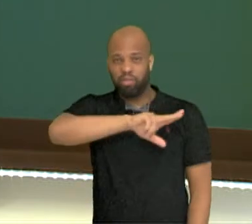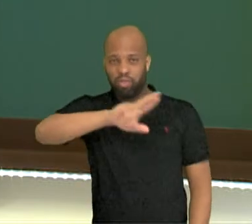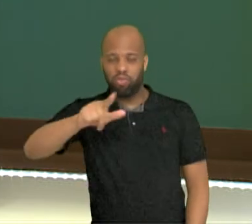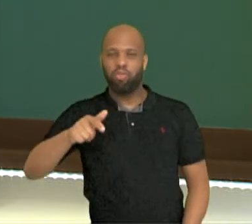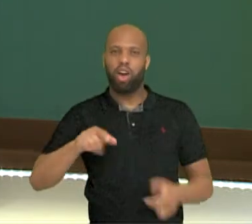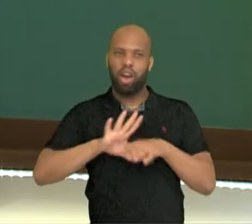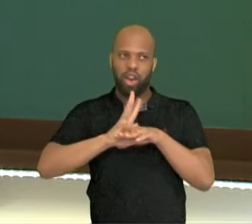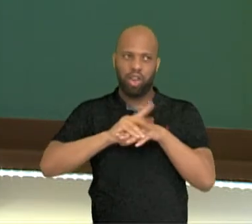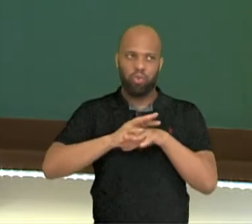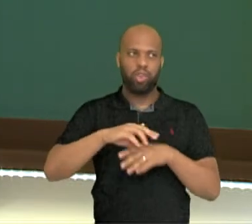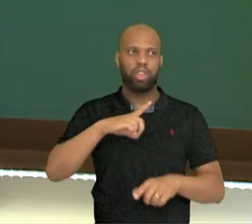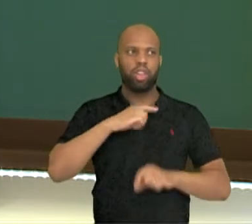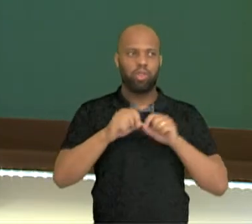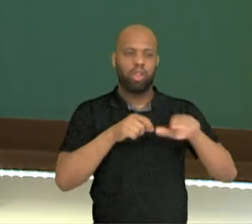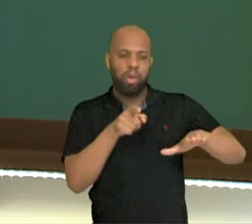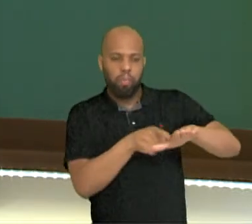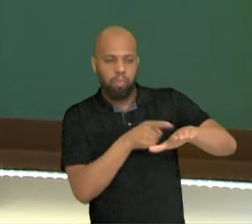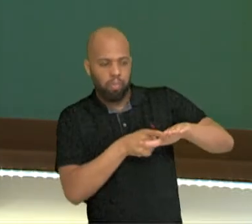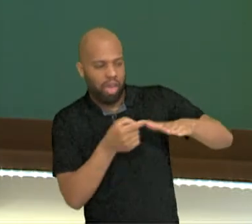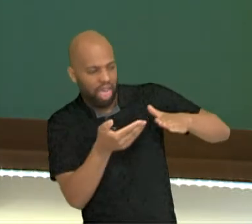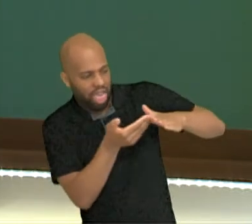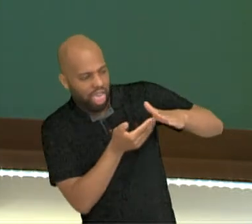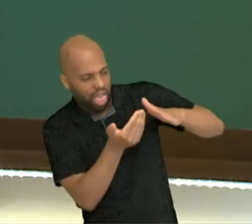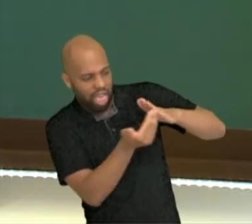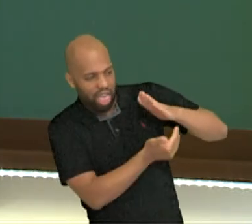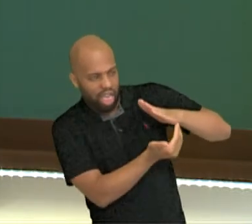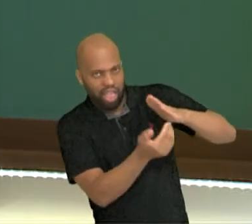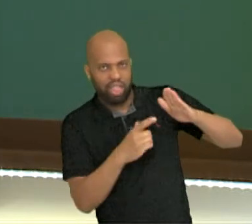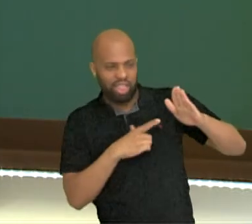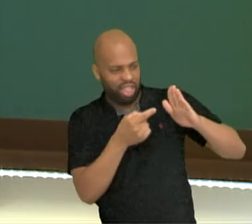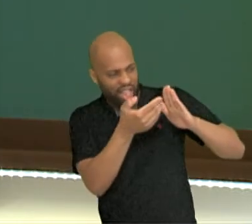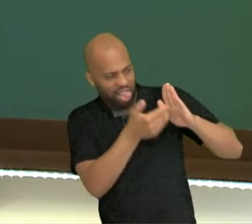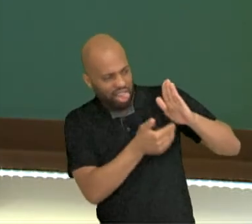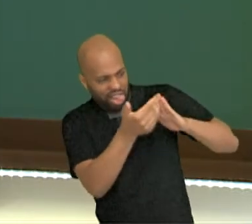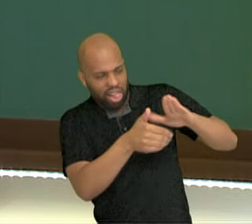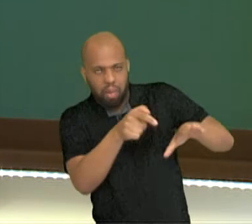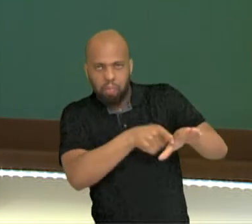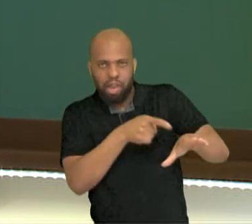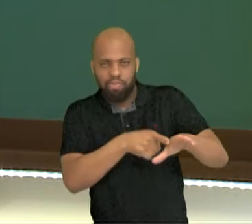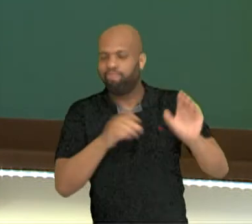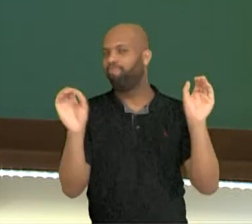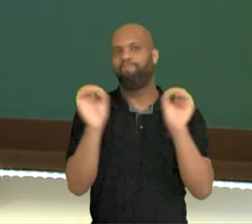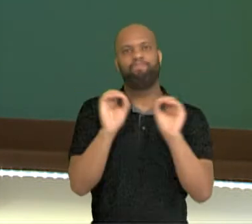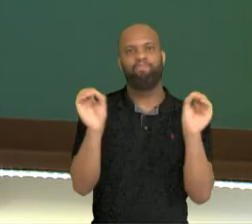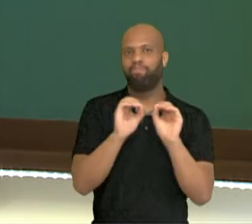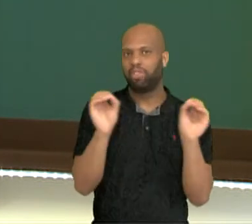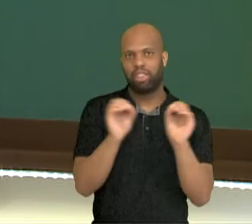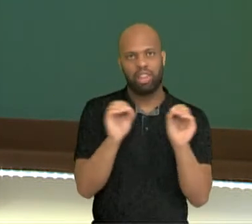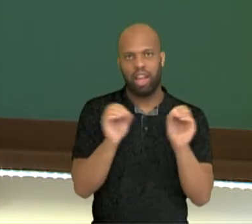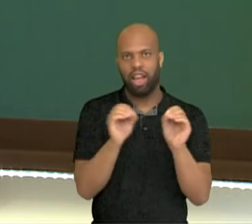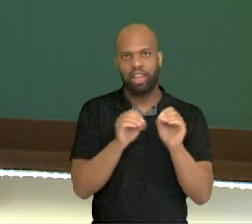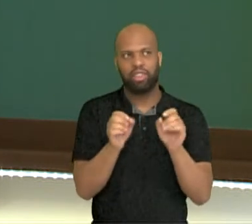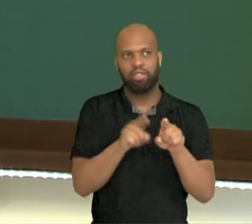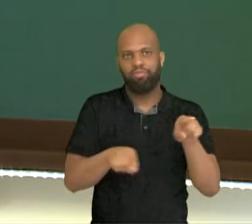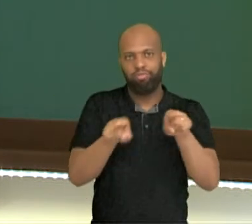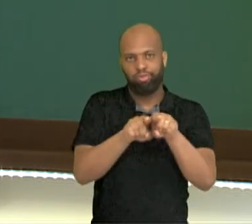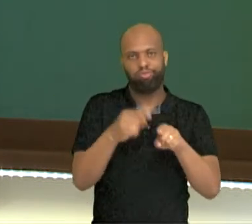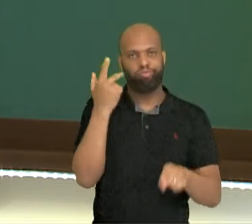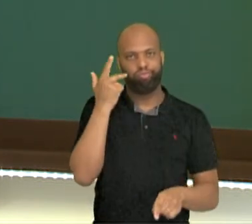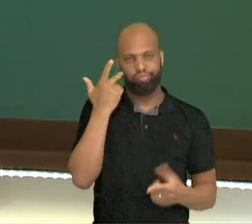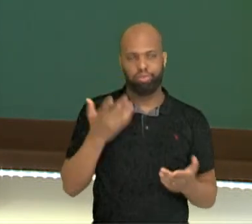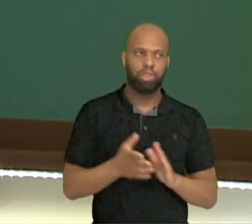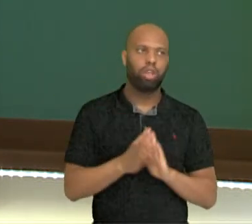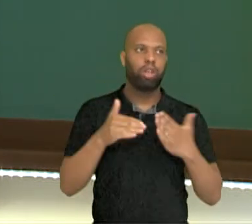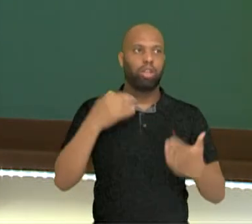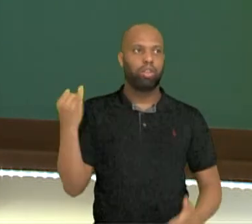doenças. Entre elas, pé diabético, que são aqueles pés com feridas abertas e que não fecham. Muito sério isso. Pessoal,